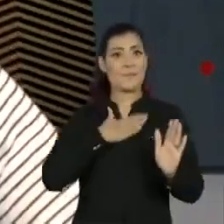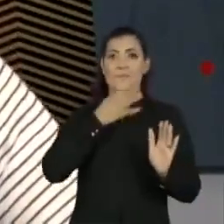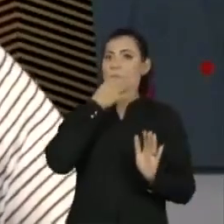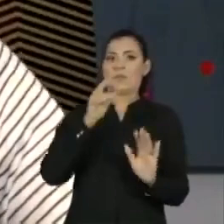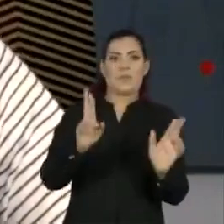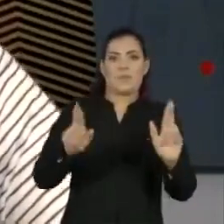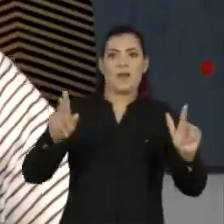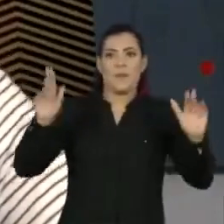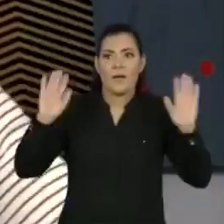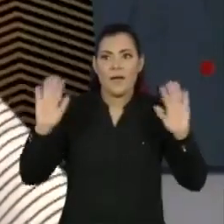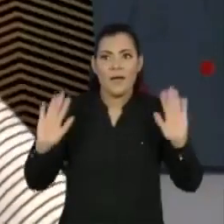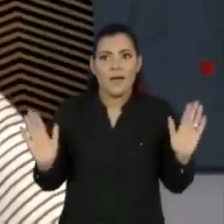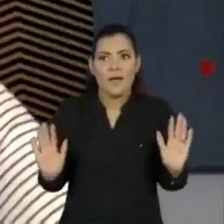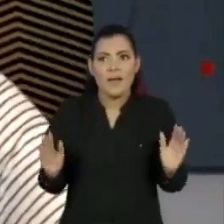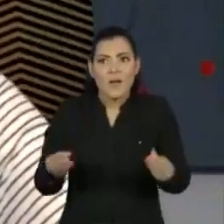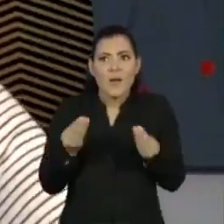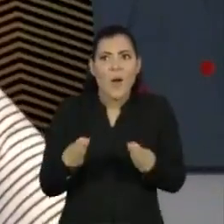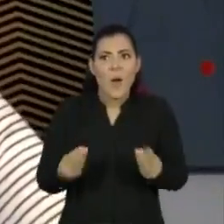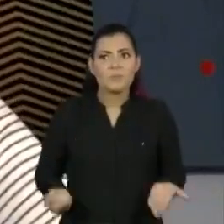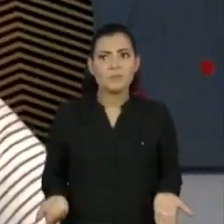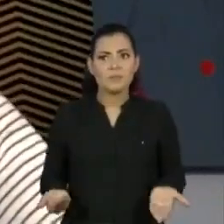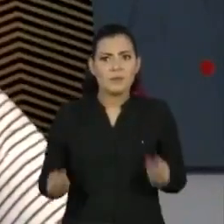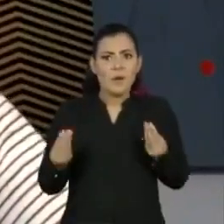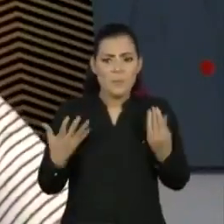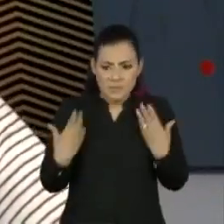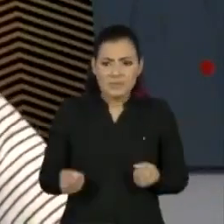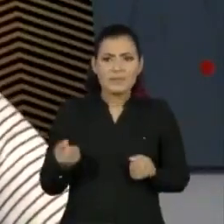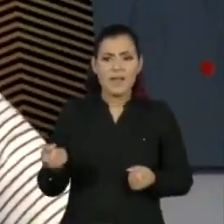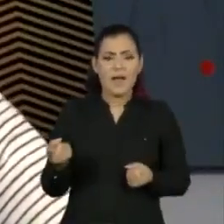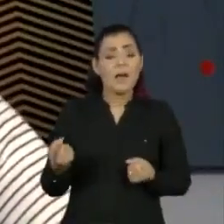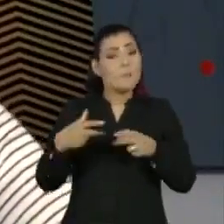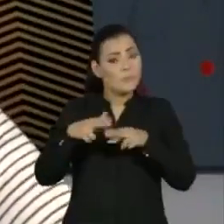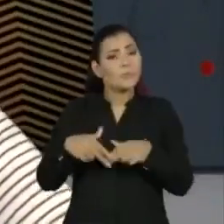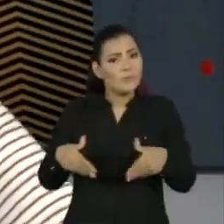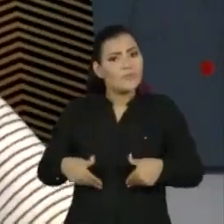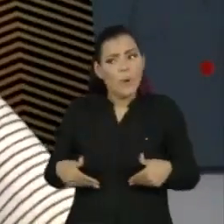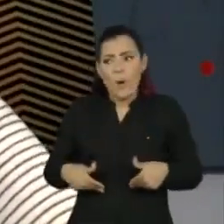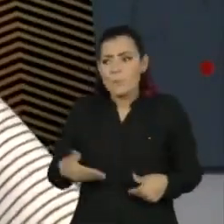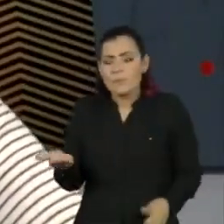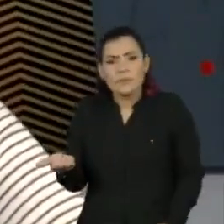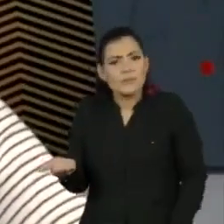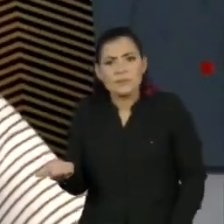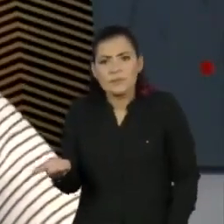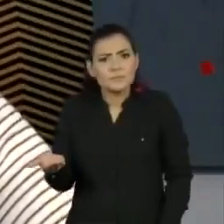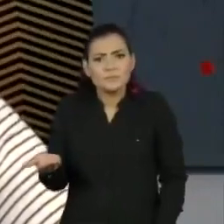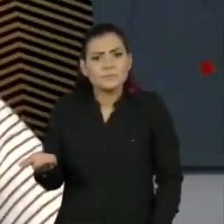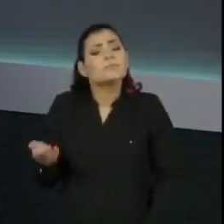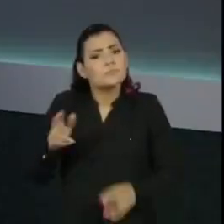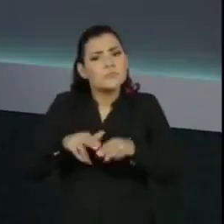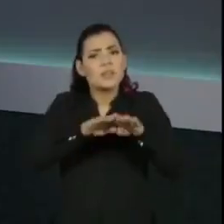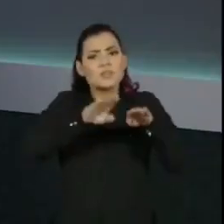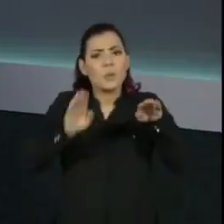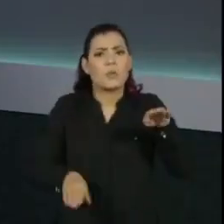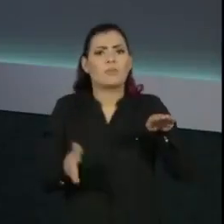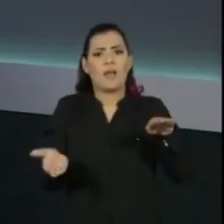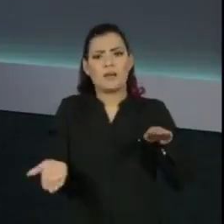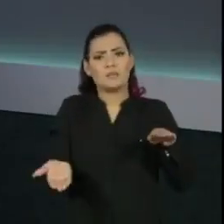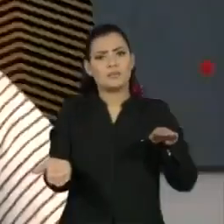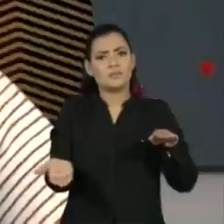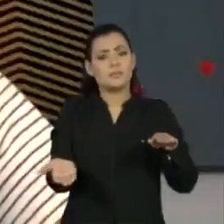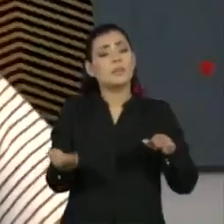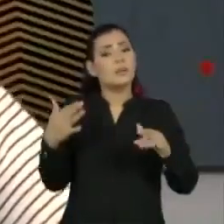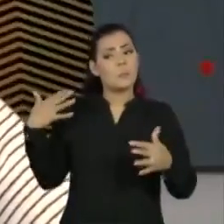de vista, não. Isso é socialmente produzido. E a superação da fome também passa por enfrentar essas desigualdades produzidas.